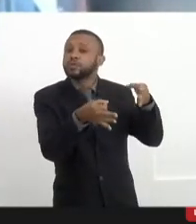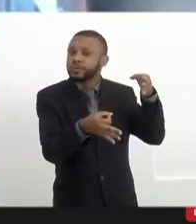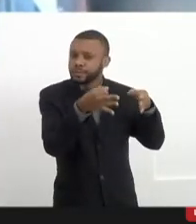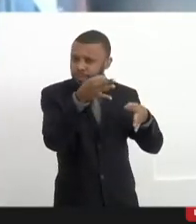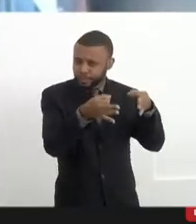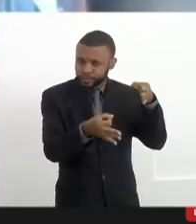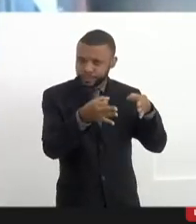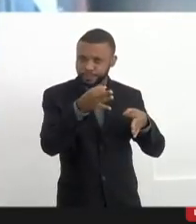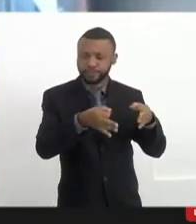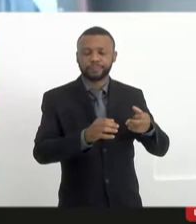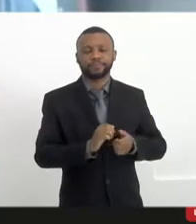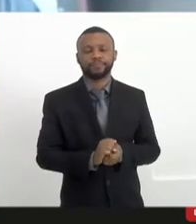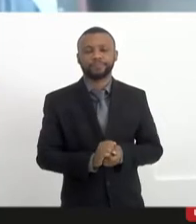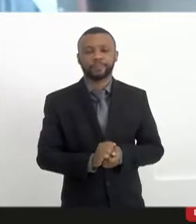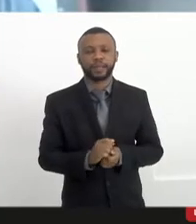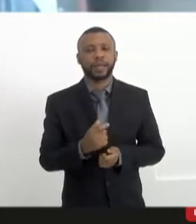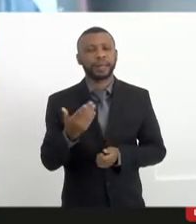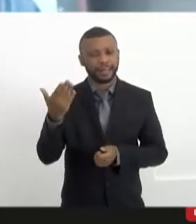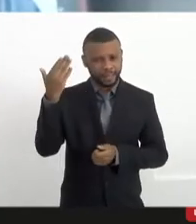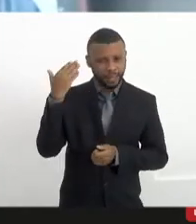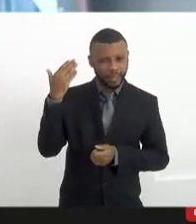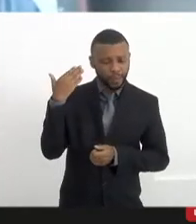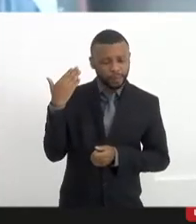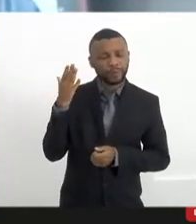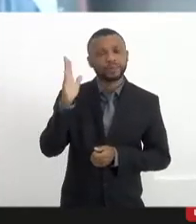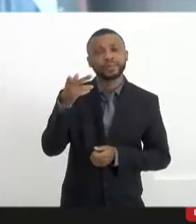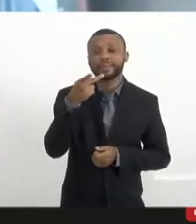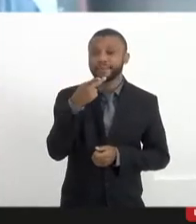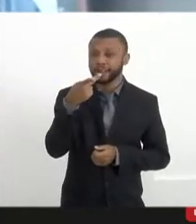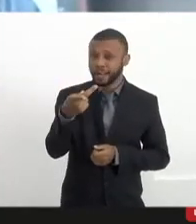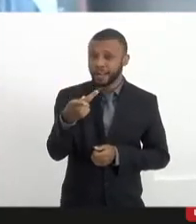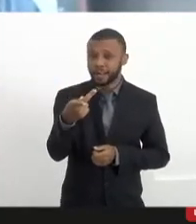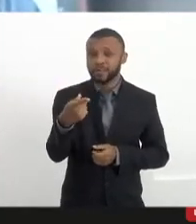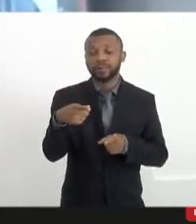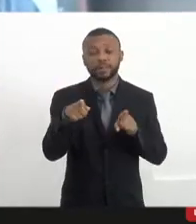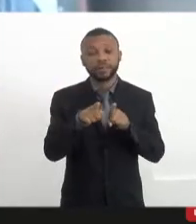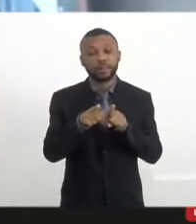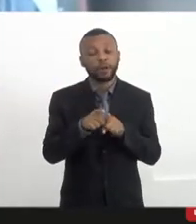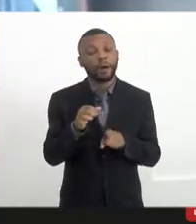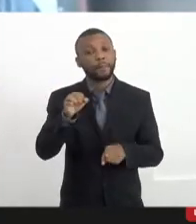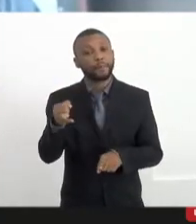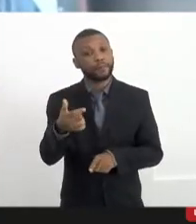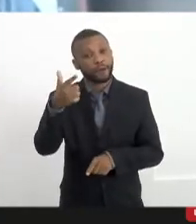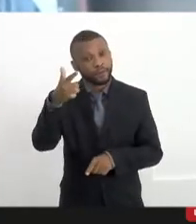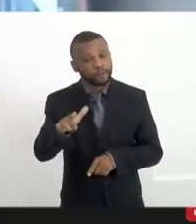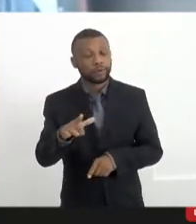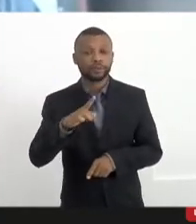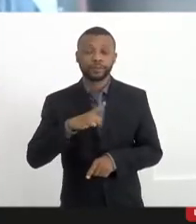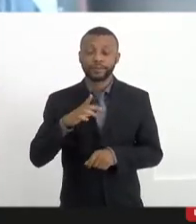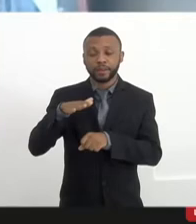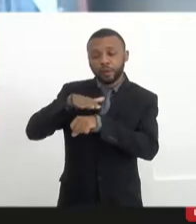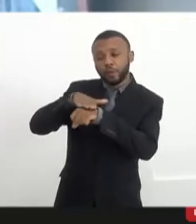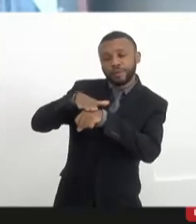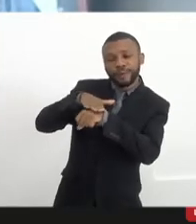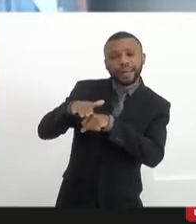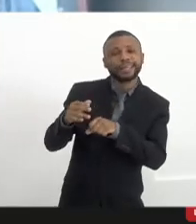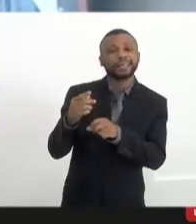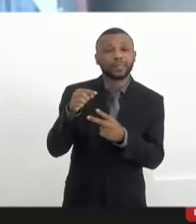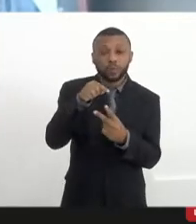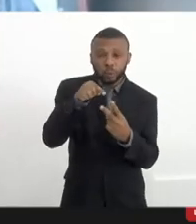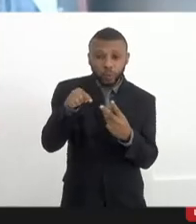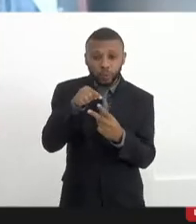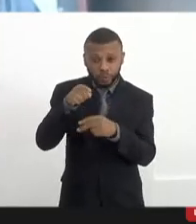Eu já tinha dito, na época, e repito agora, que eu tive duas conversas com André Siciliano sobre esse assunto.